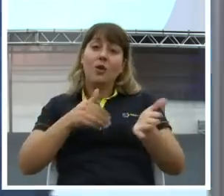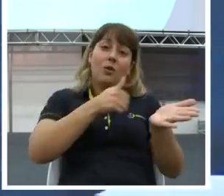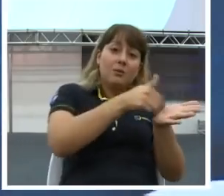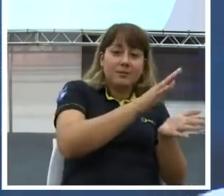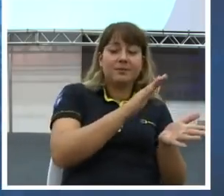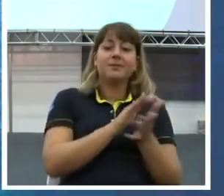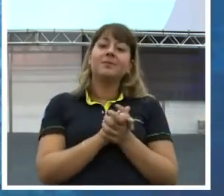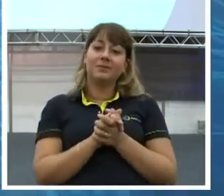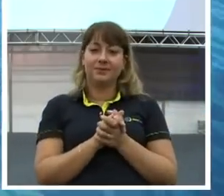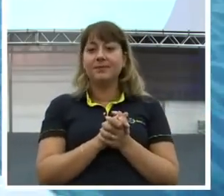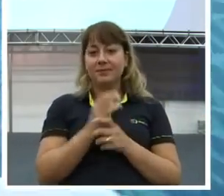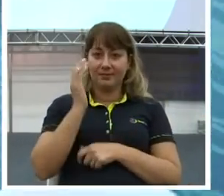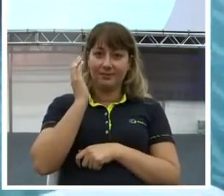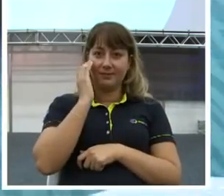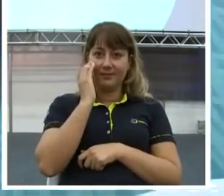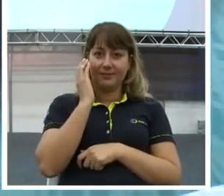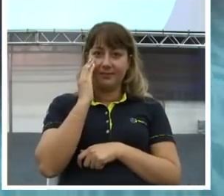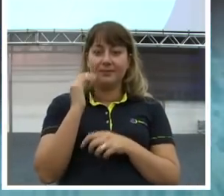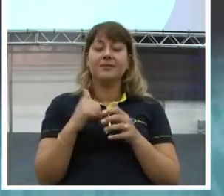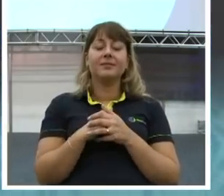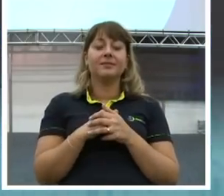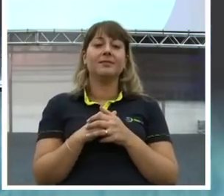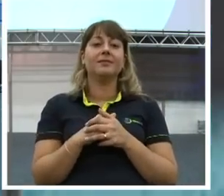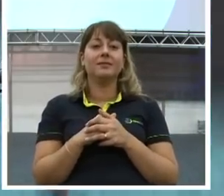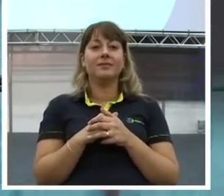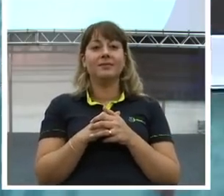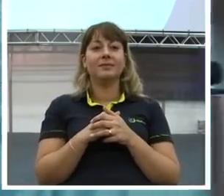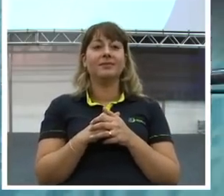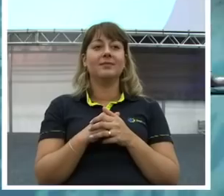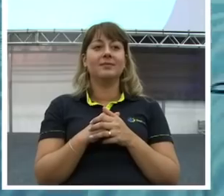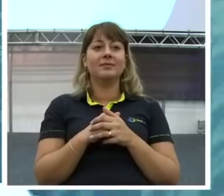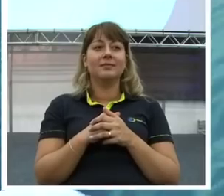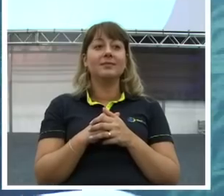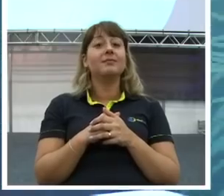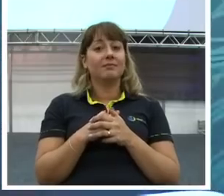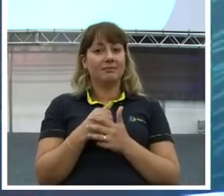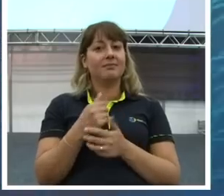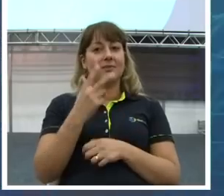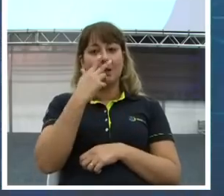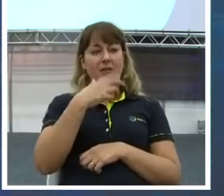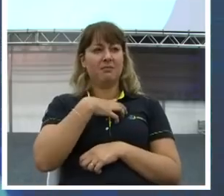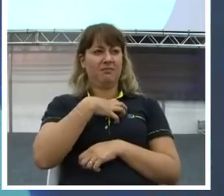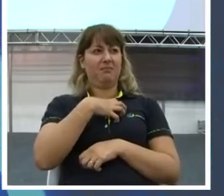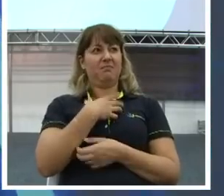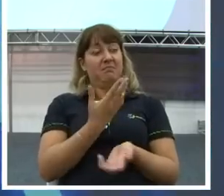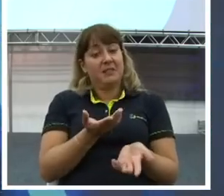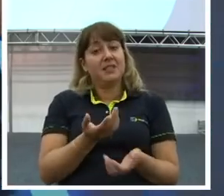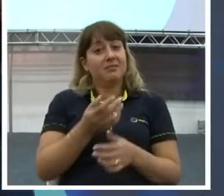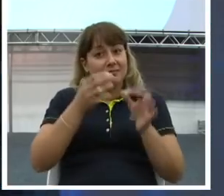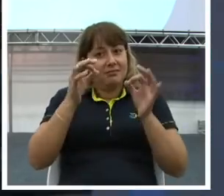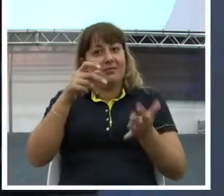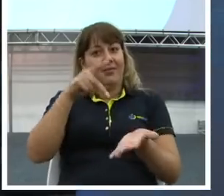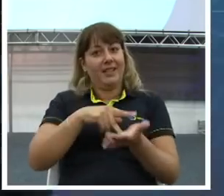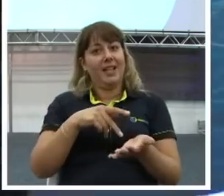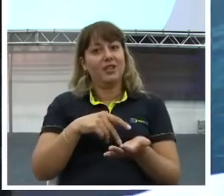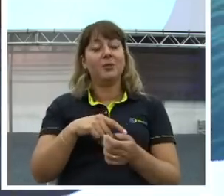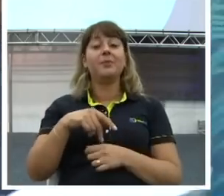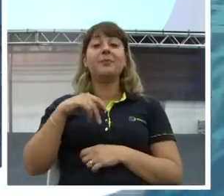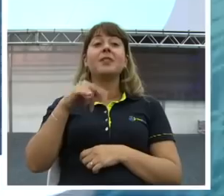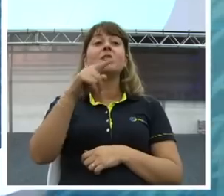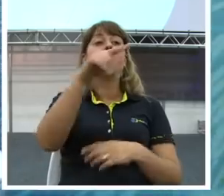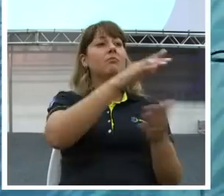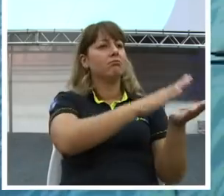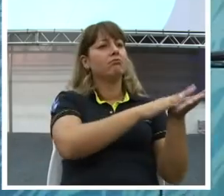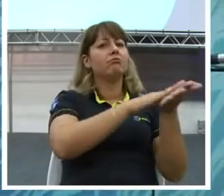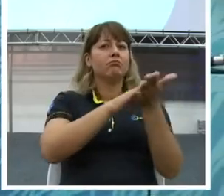Você ganha o que você merece. Isso é forte. Então, quer ganhar mais? Novas capacidades. Vocês estão de